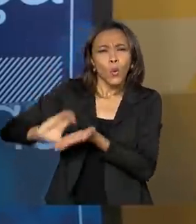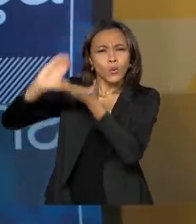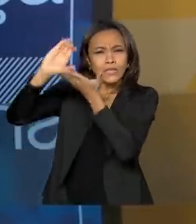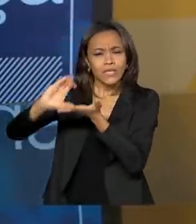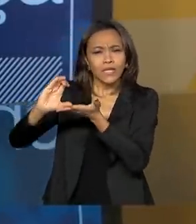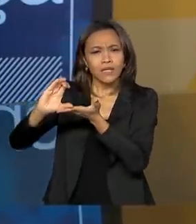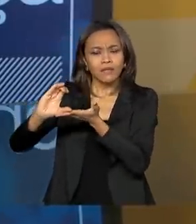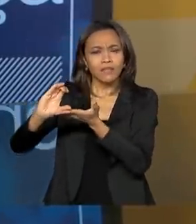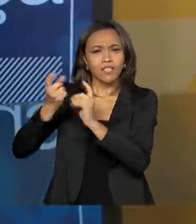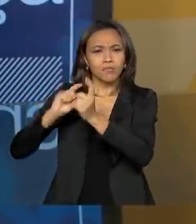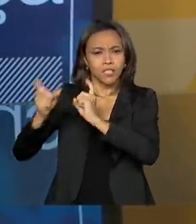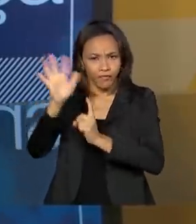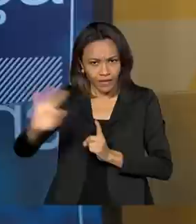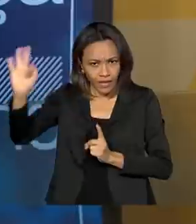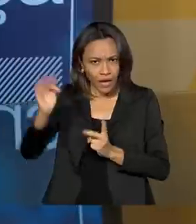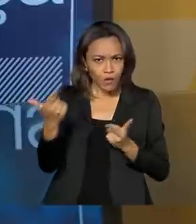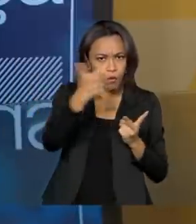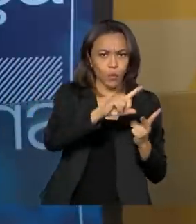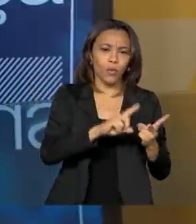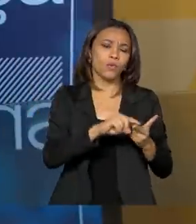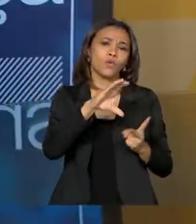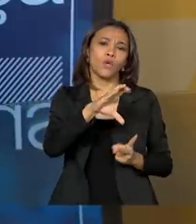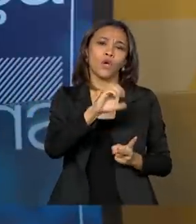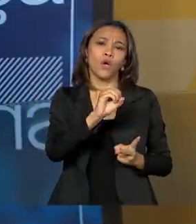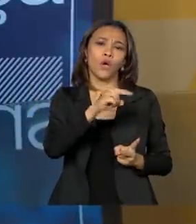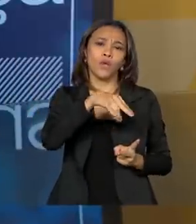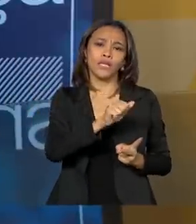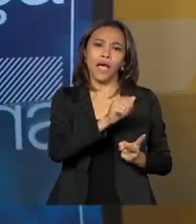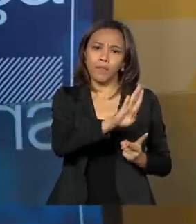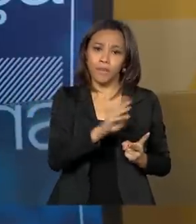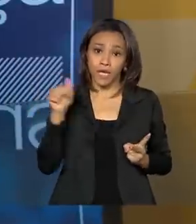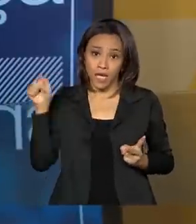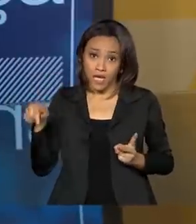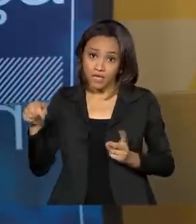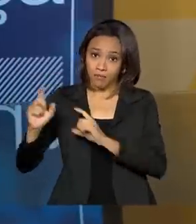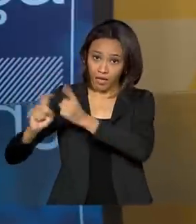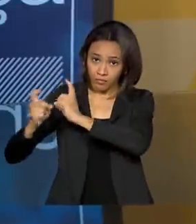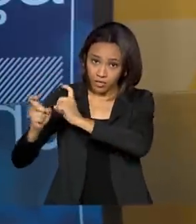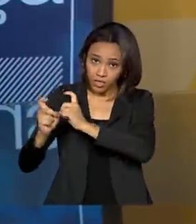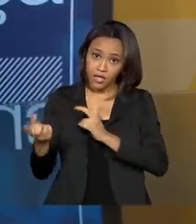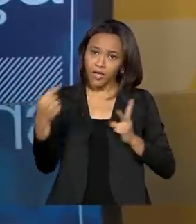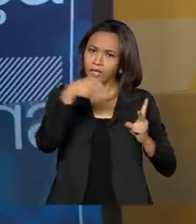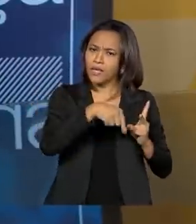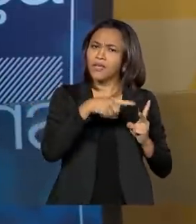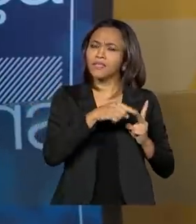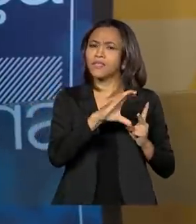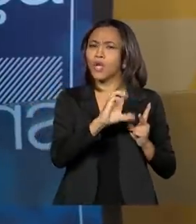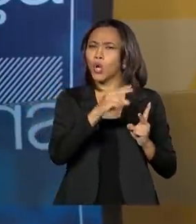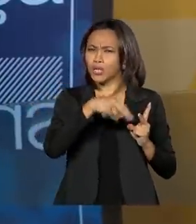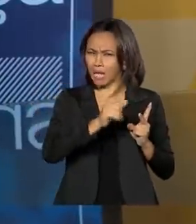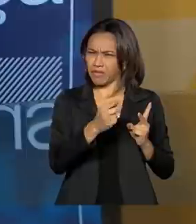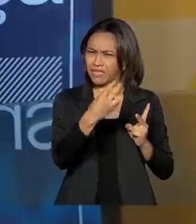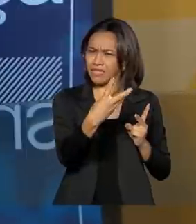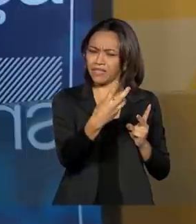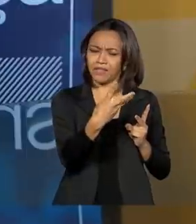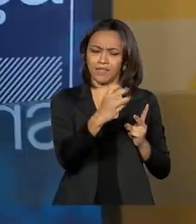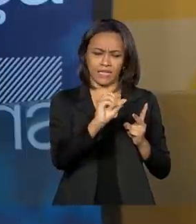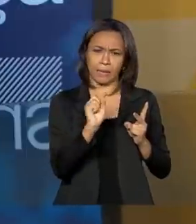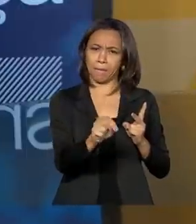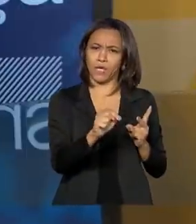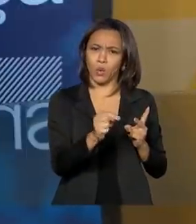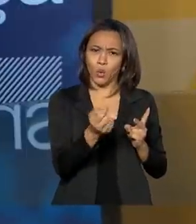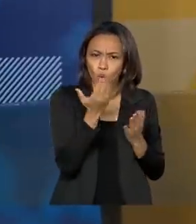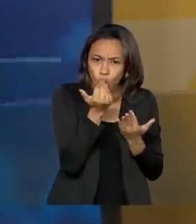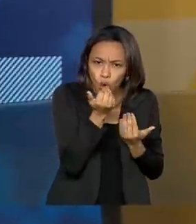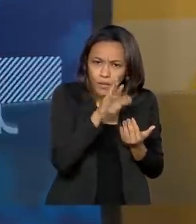e o outro com a Conab. Um para fazer a gestão dos bens e com a Conab foi esses 30 mil quilos de ração apreendidos no